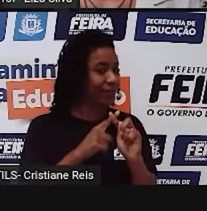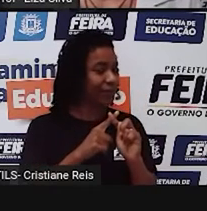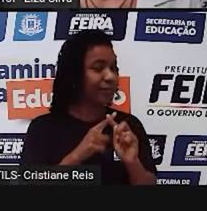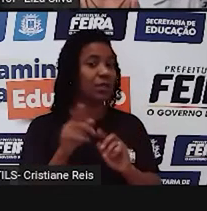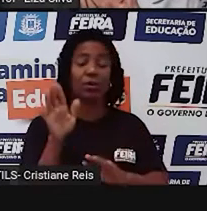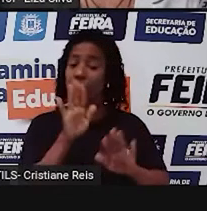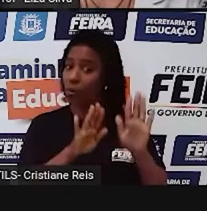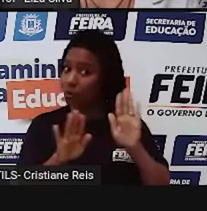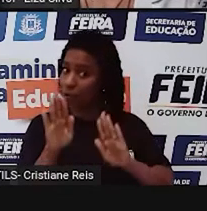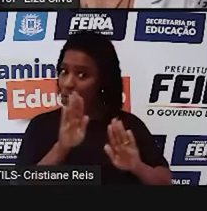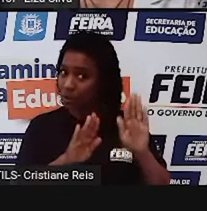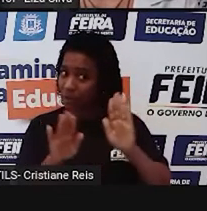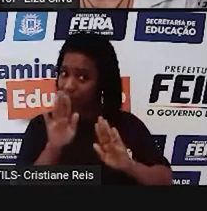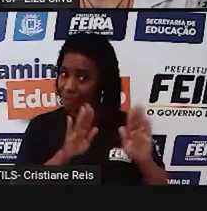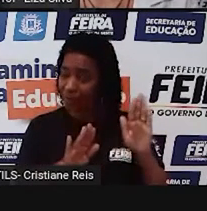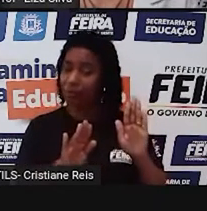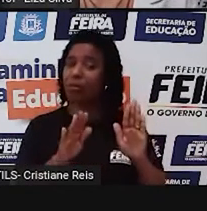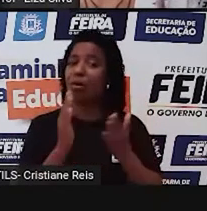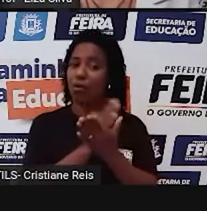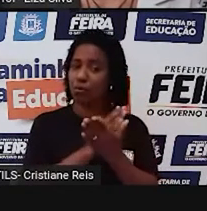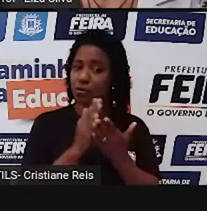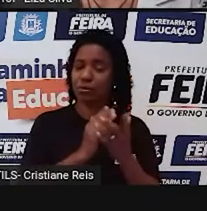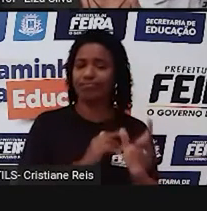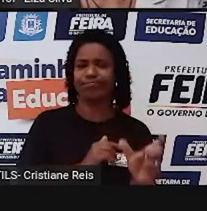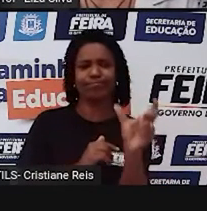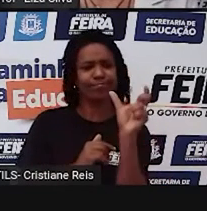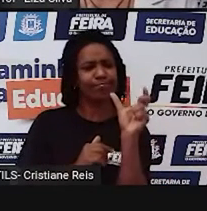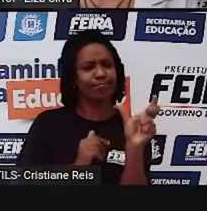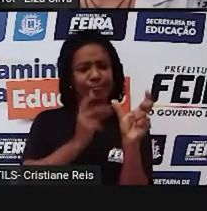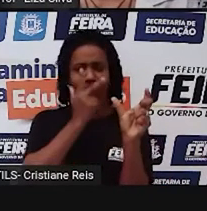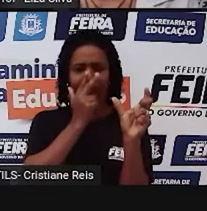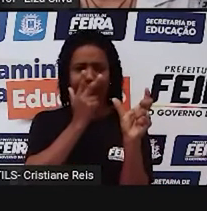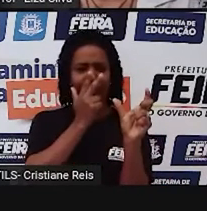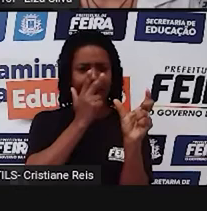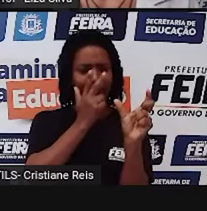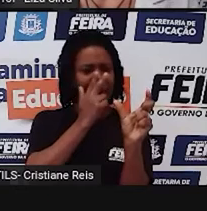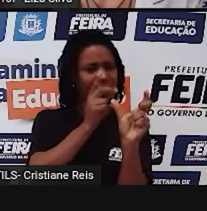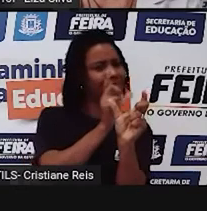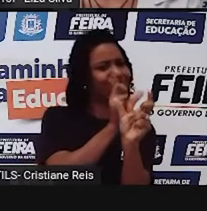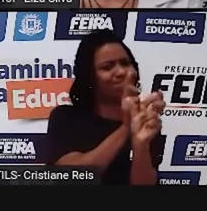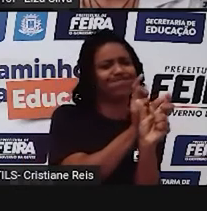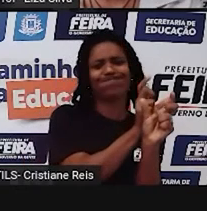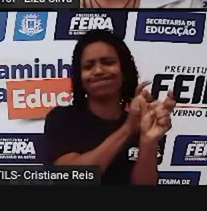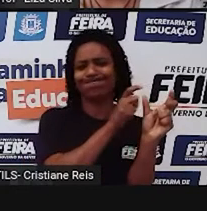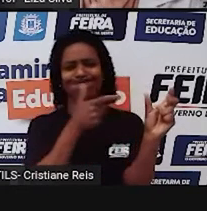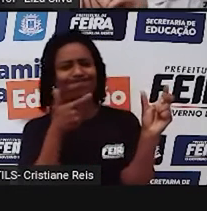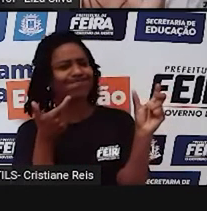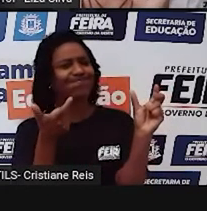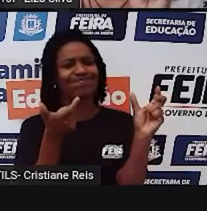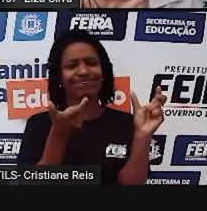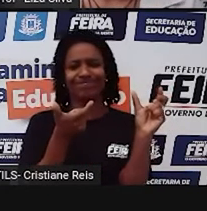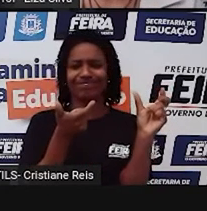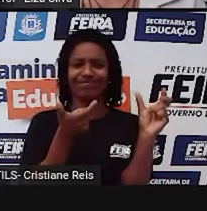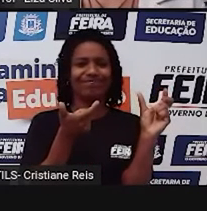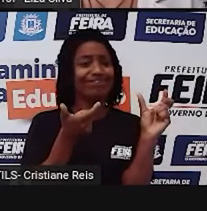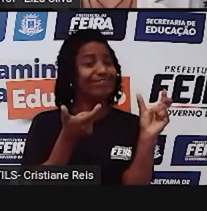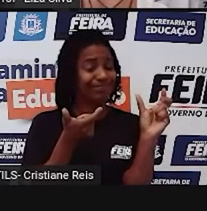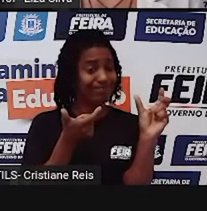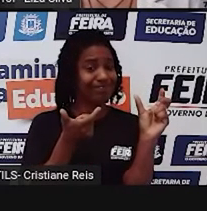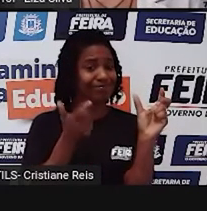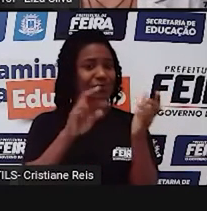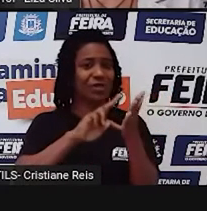Cuidado, pois existem palavras que se parecem com palavras de nossa língua, mas possuem